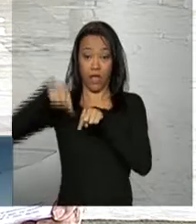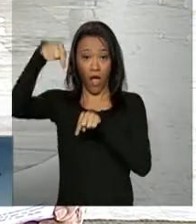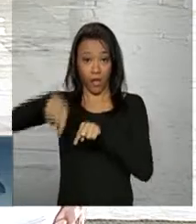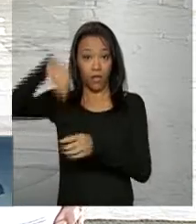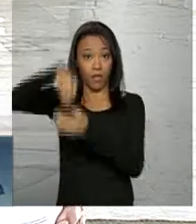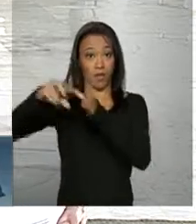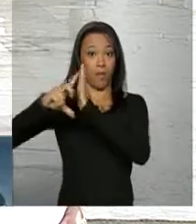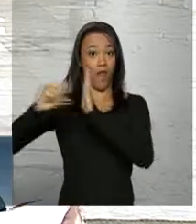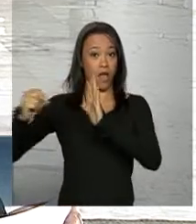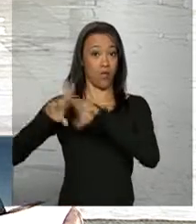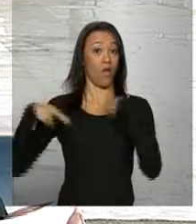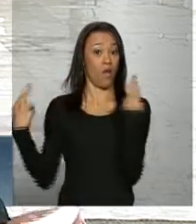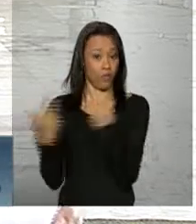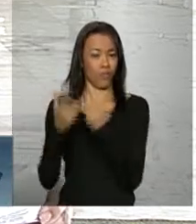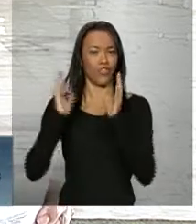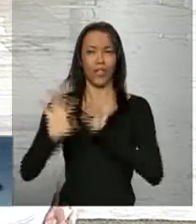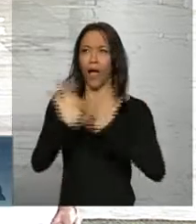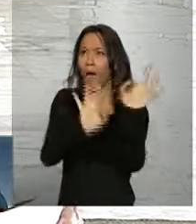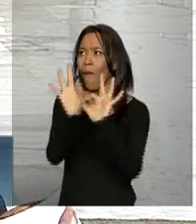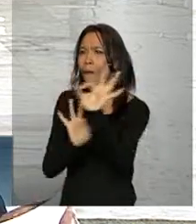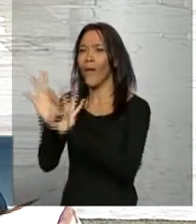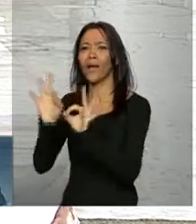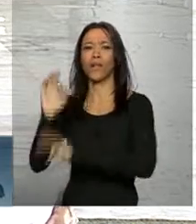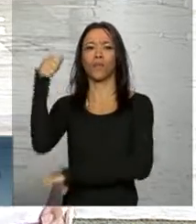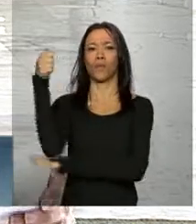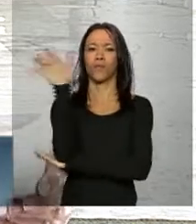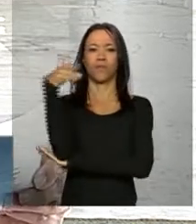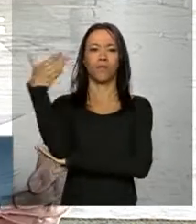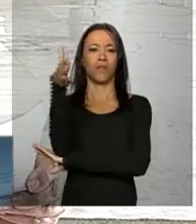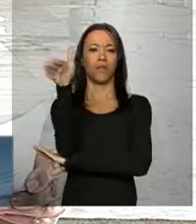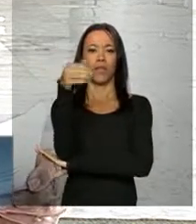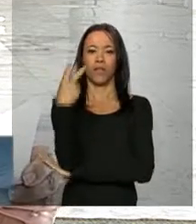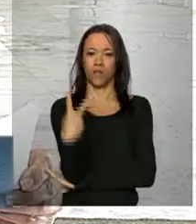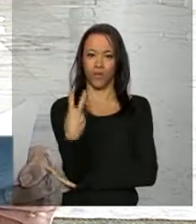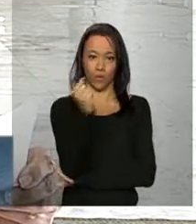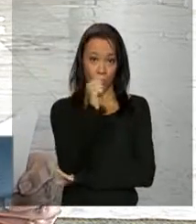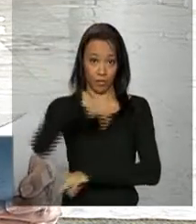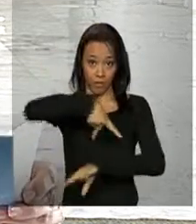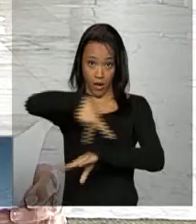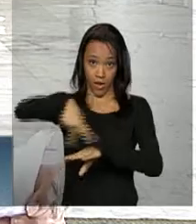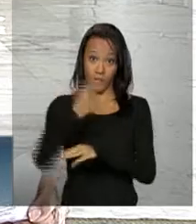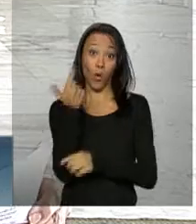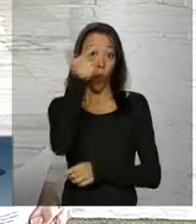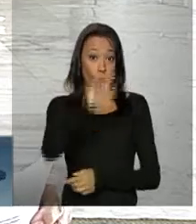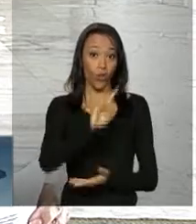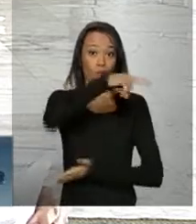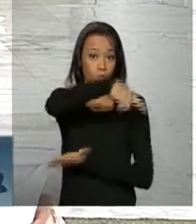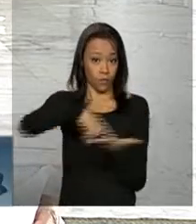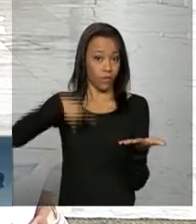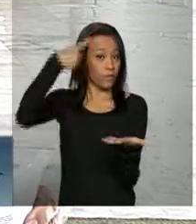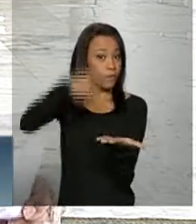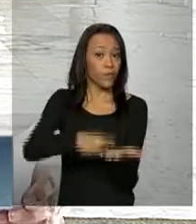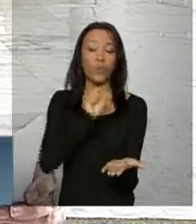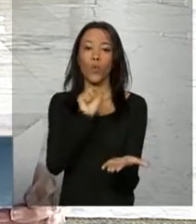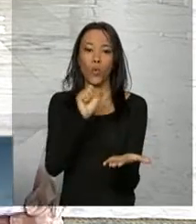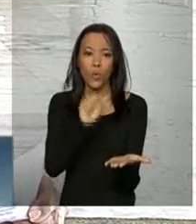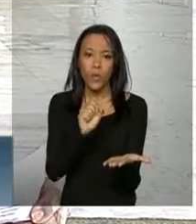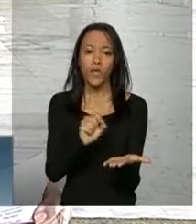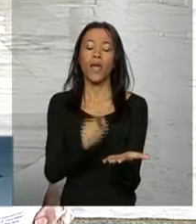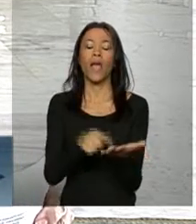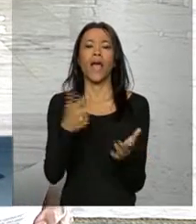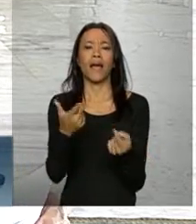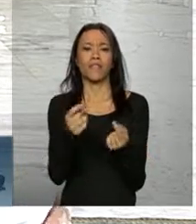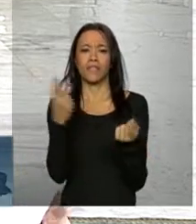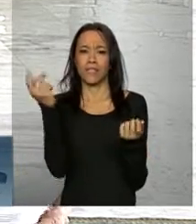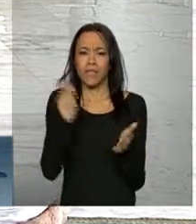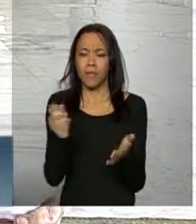Palácio do Planalto, que já está decorado com as bandeiras dos dois países. Outro acordo deve evitar a dupla tributação